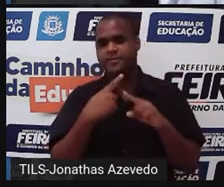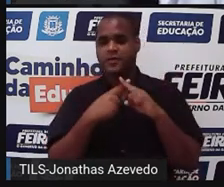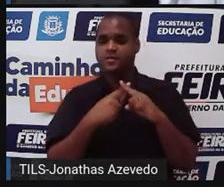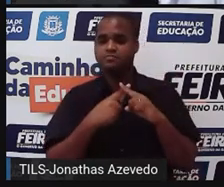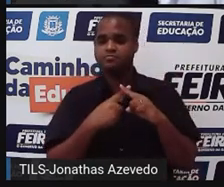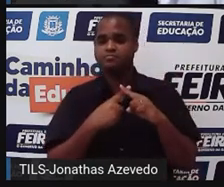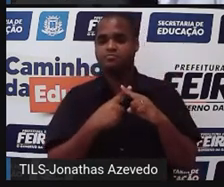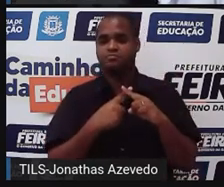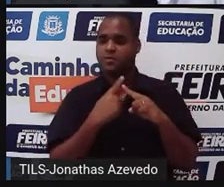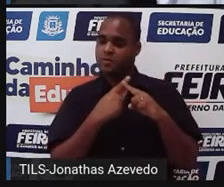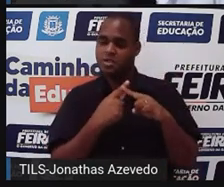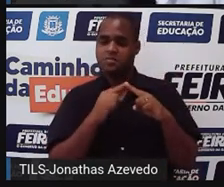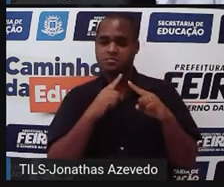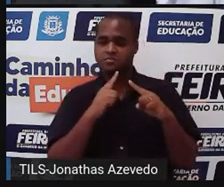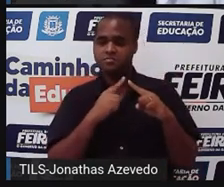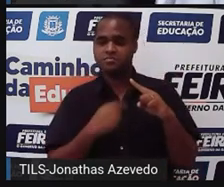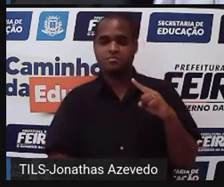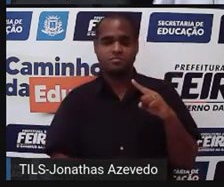Vou chamar de X.